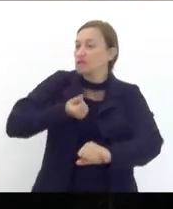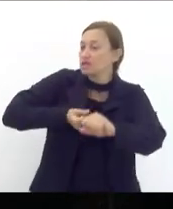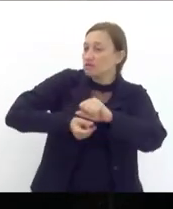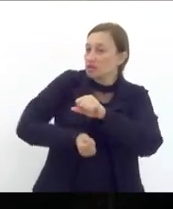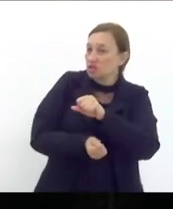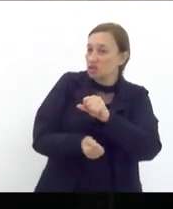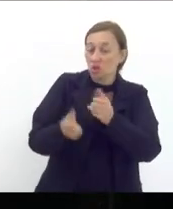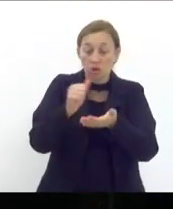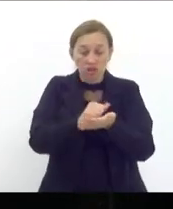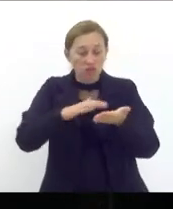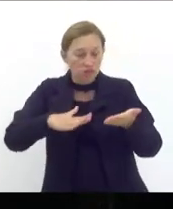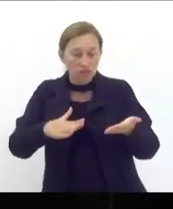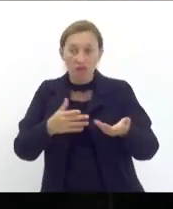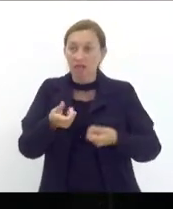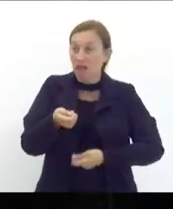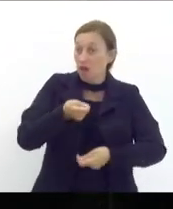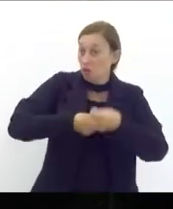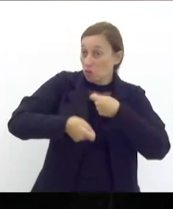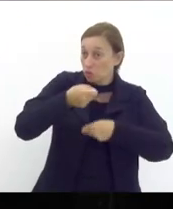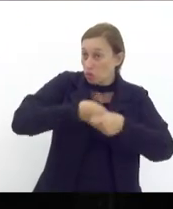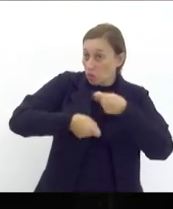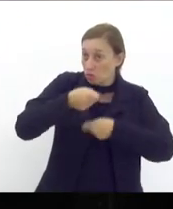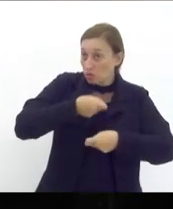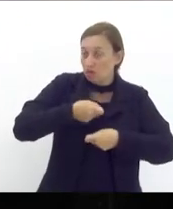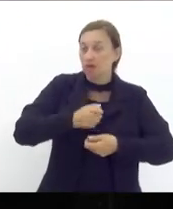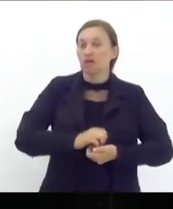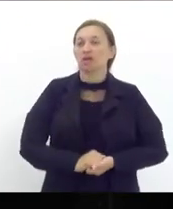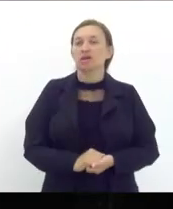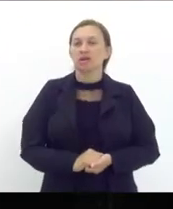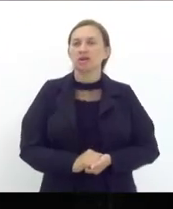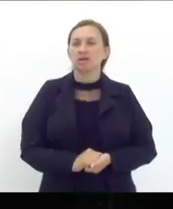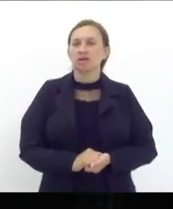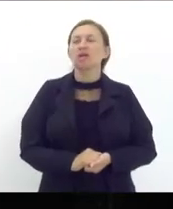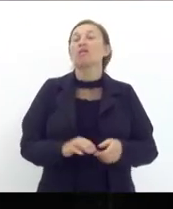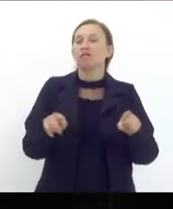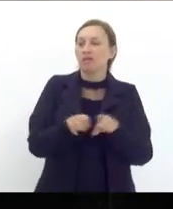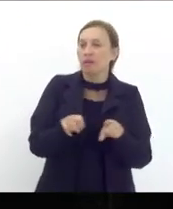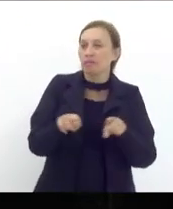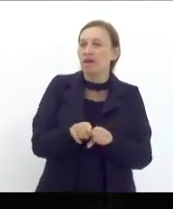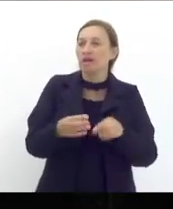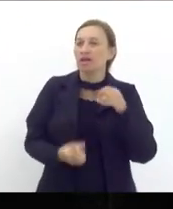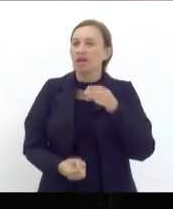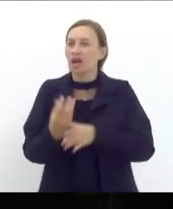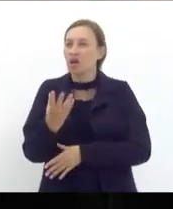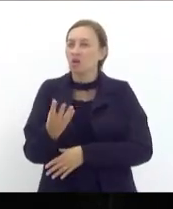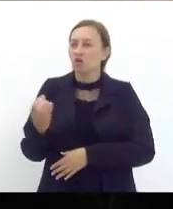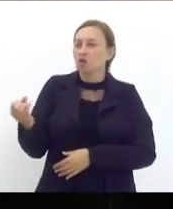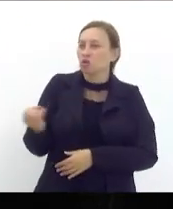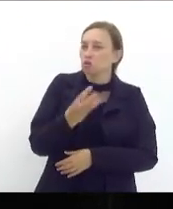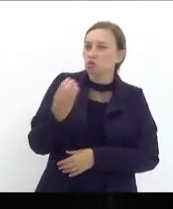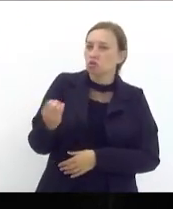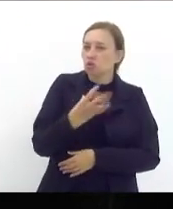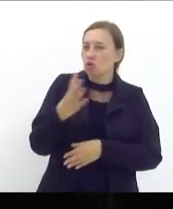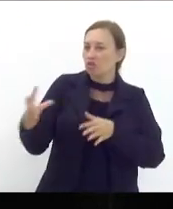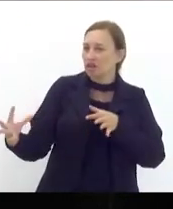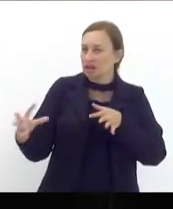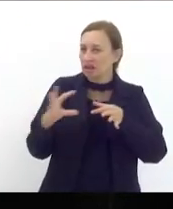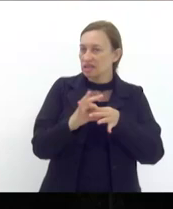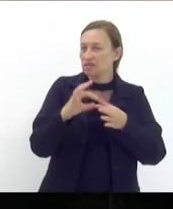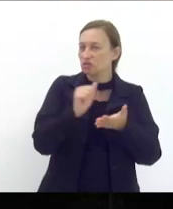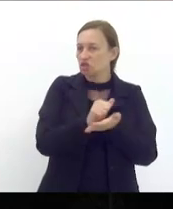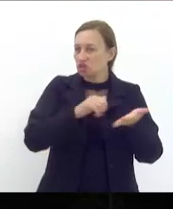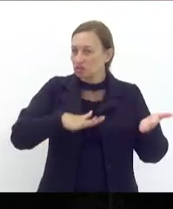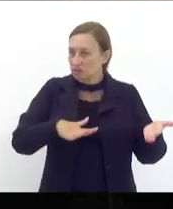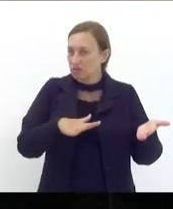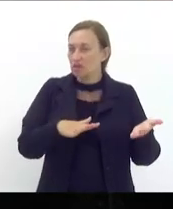atividade econômica para além daquelas para além de também criar novos elos de atividades que